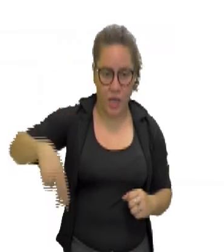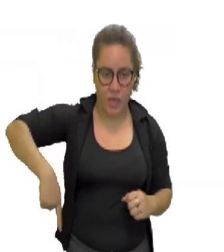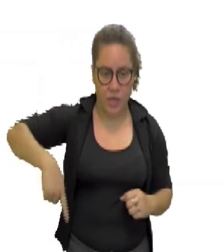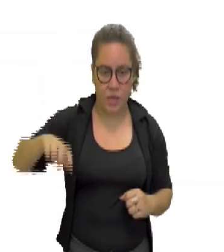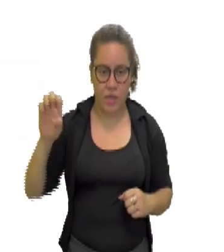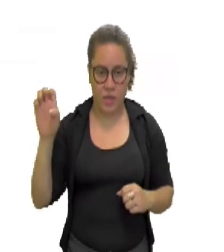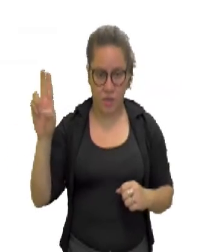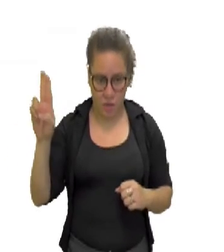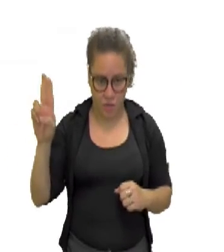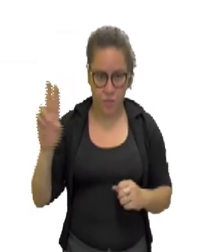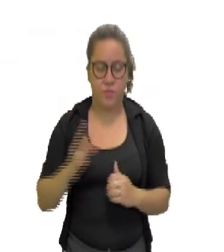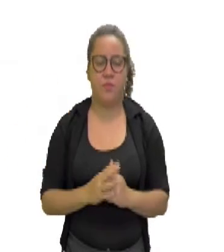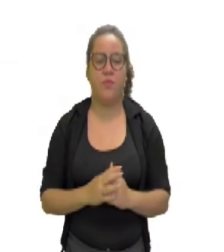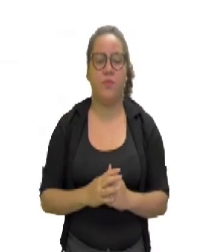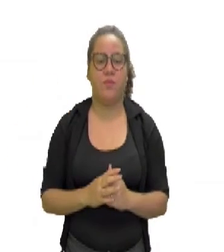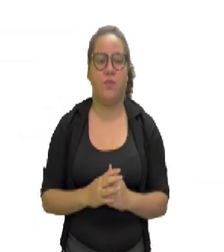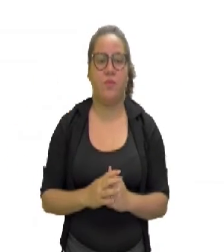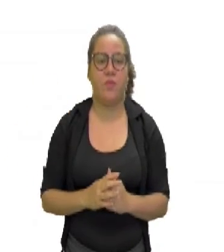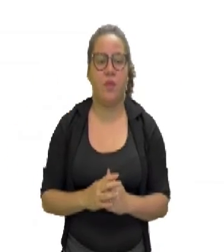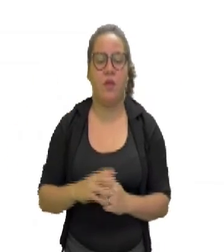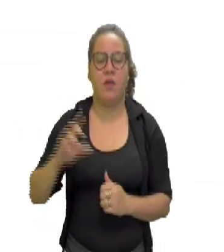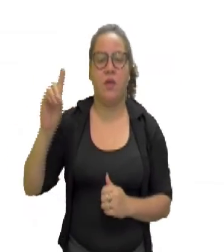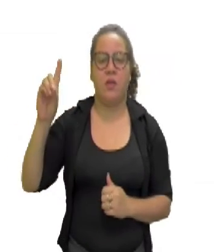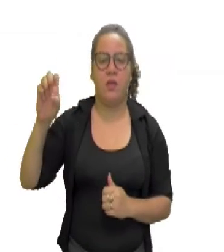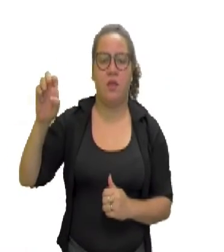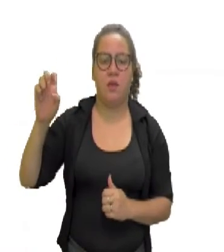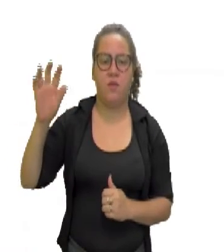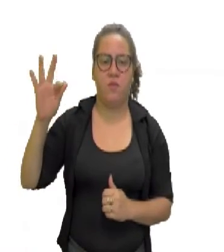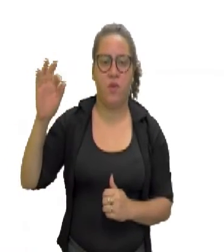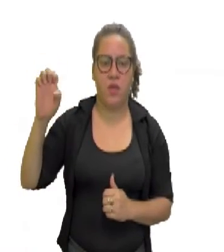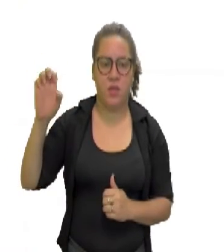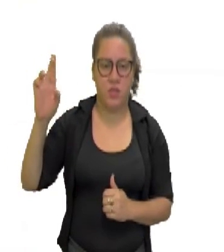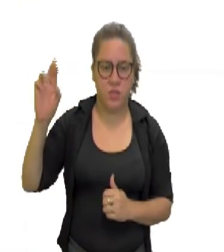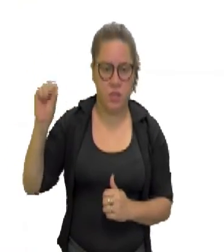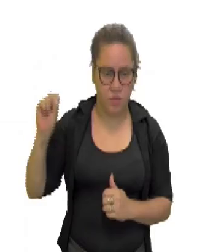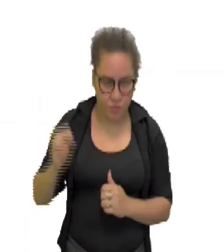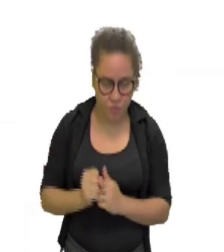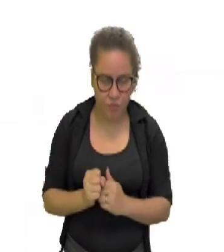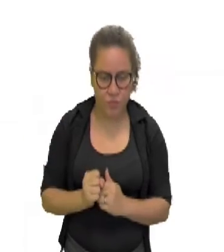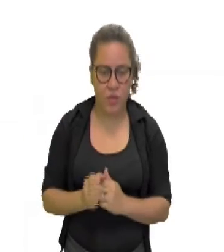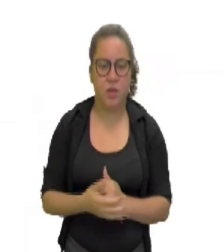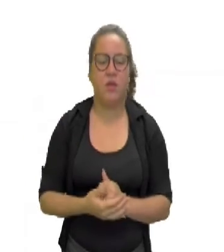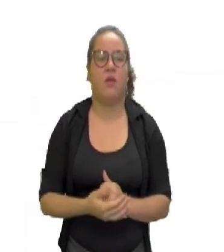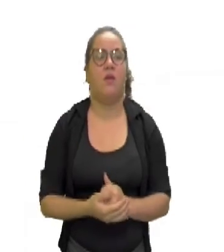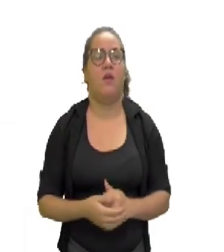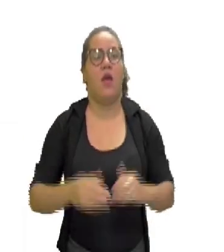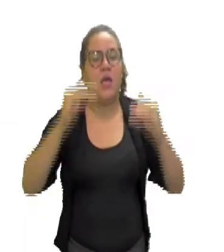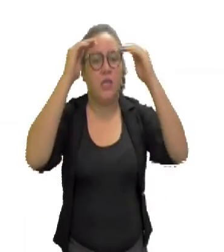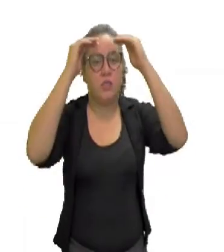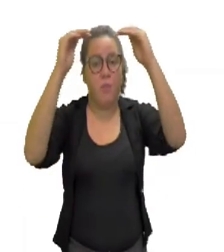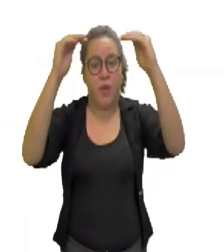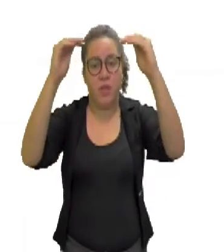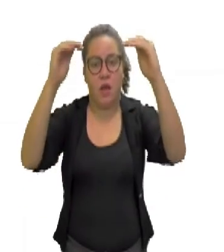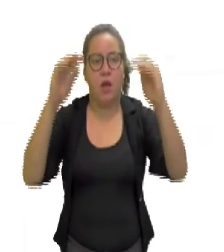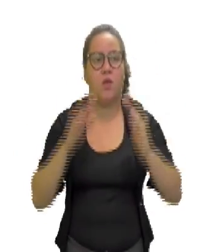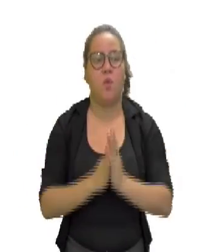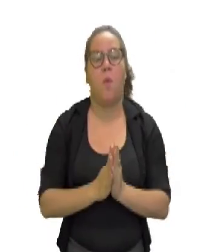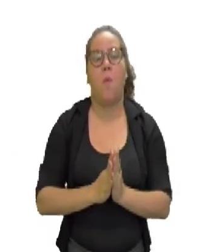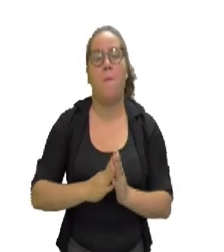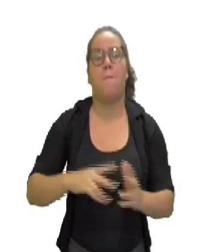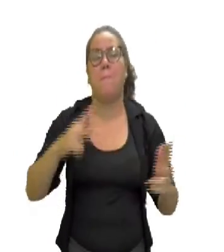vai ser uma disputa, luta, porém, um respeitando o outro. Vai ser muito mais divertido. Brigar jamais,